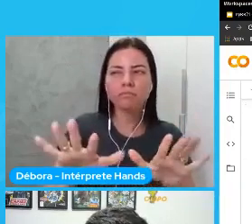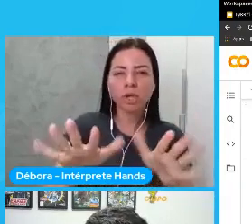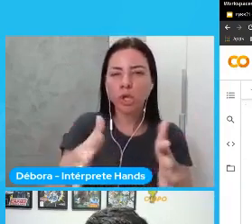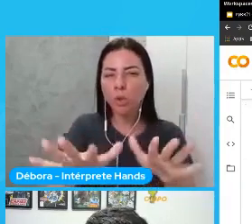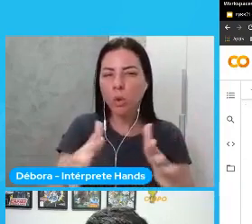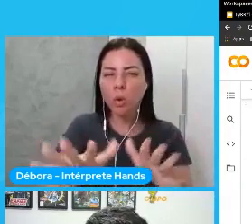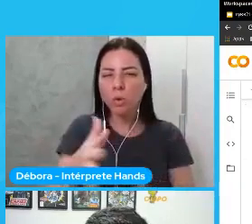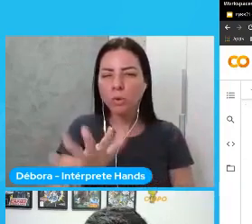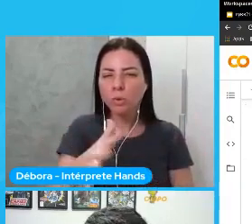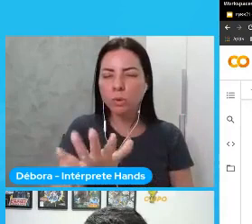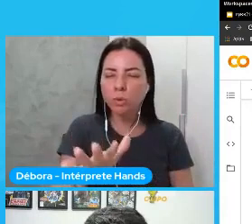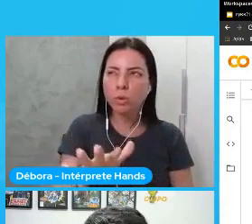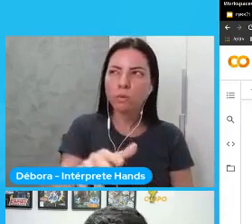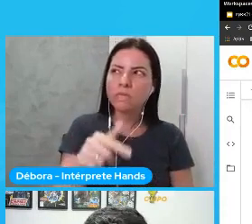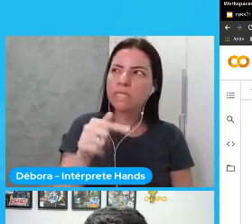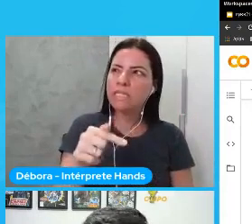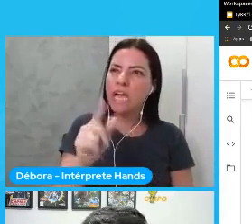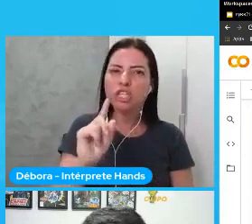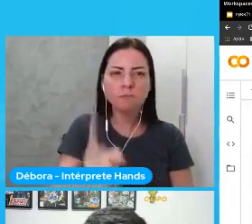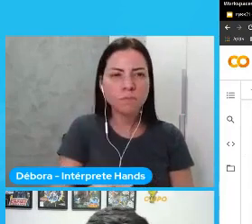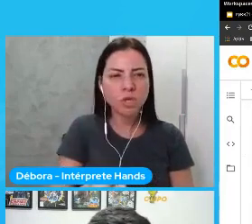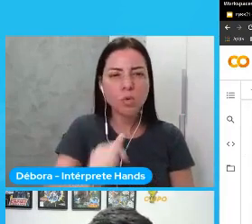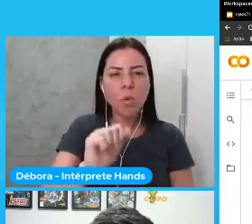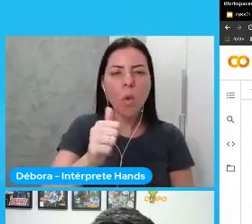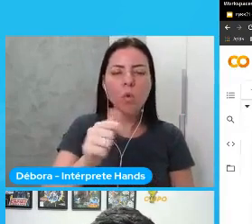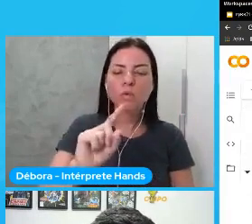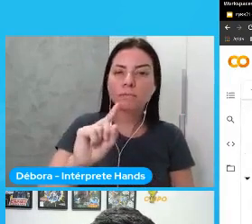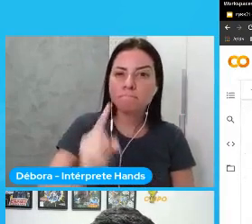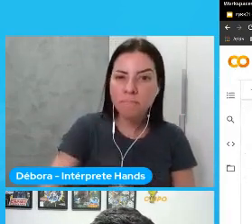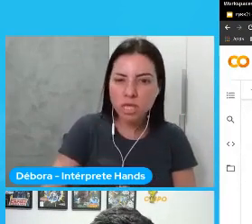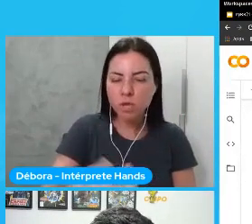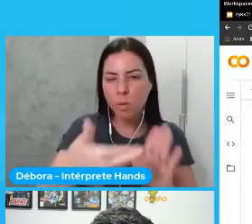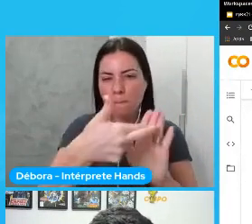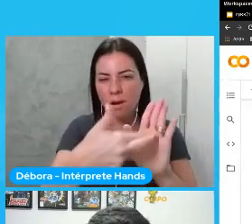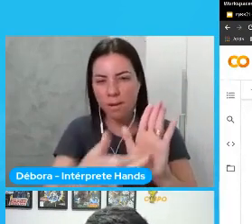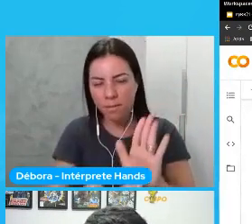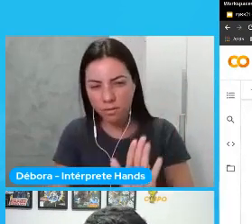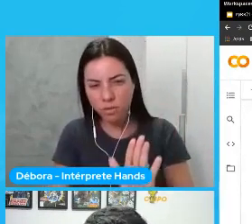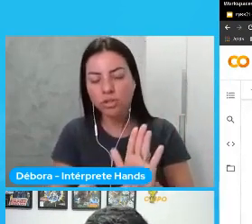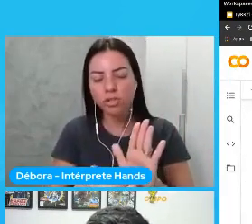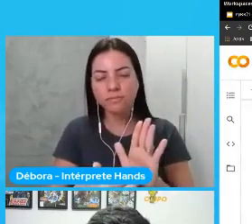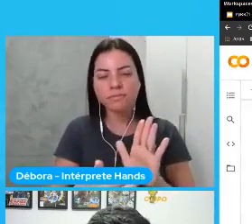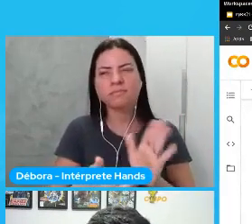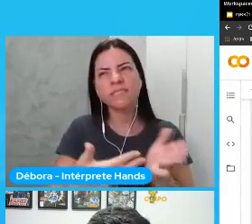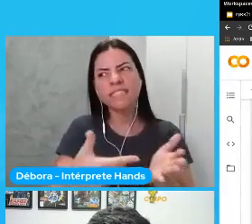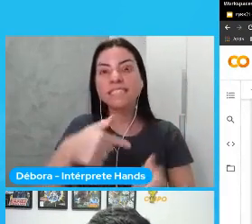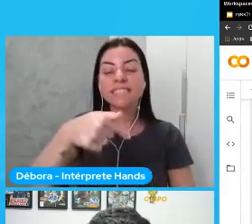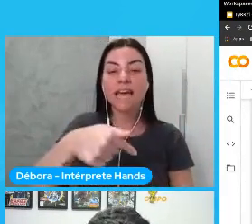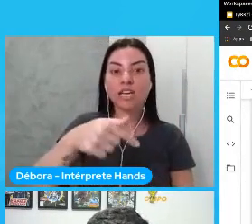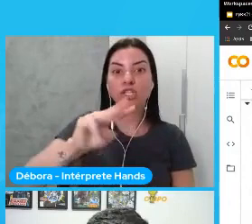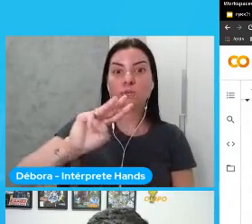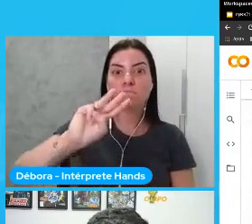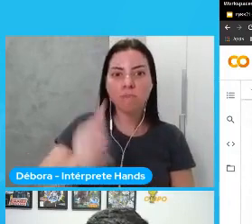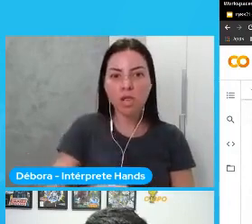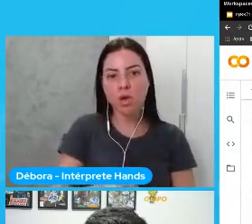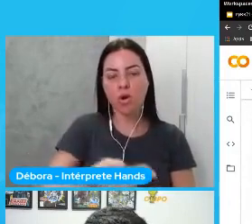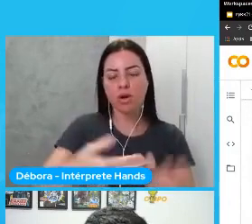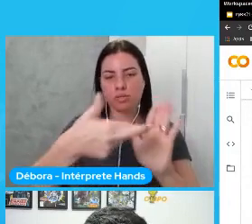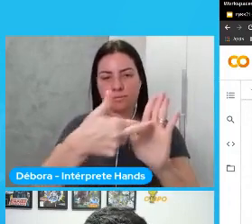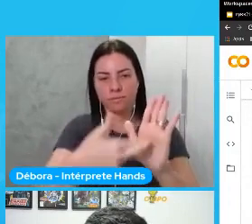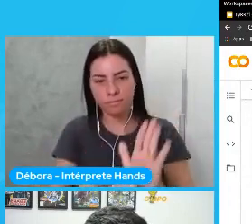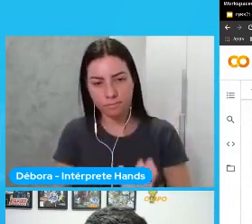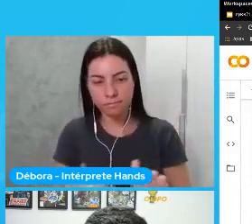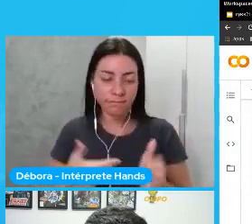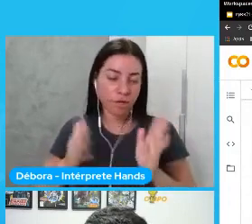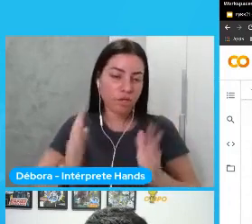de sete mil onze mil parâmetros eu não lembro sete mil sete milhões de parâmetros e aí eu faço